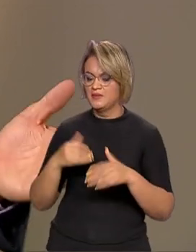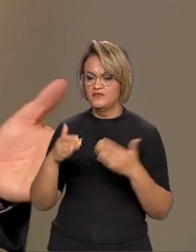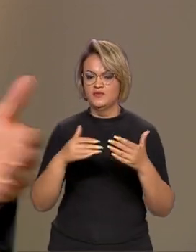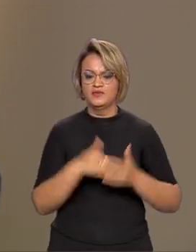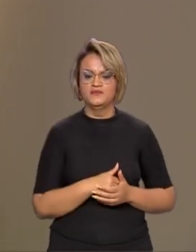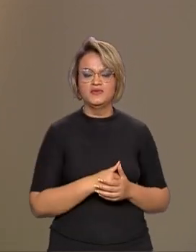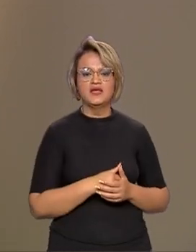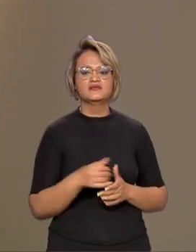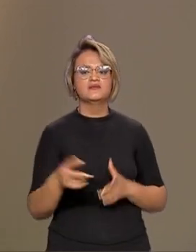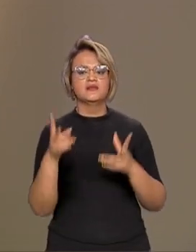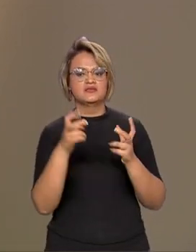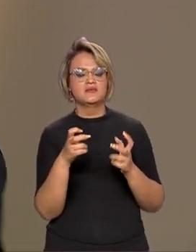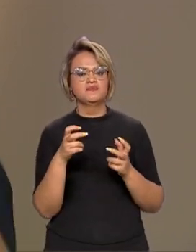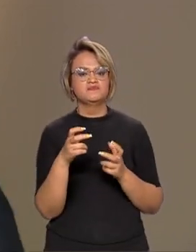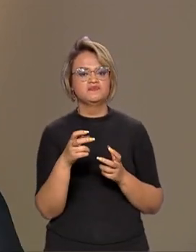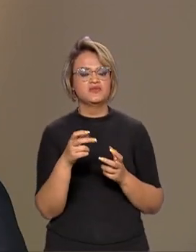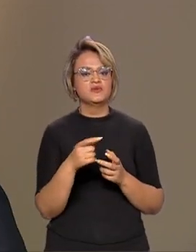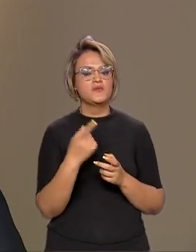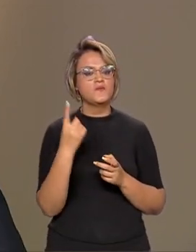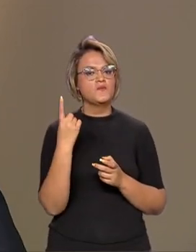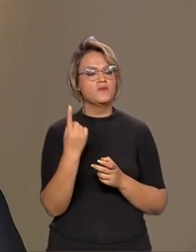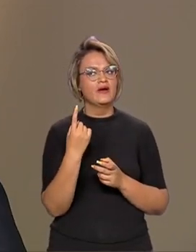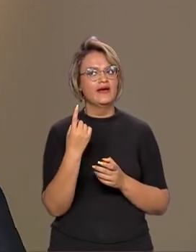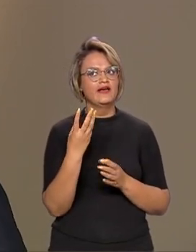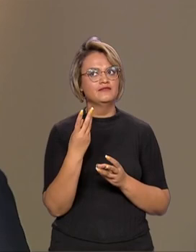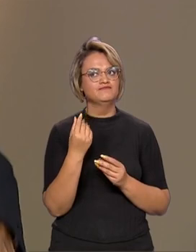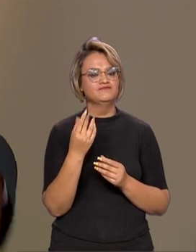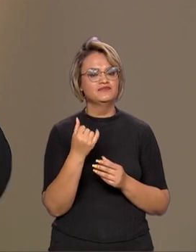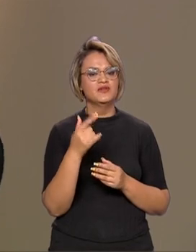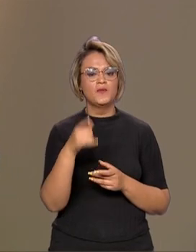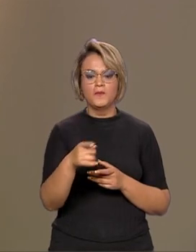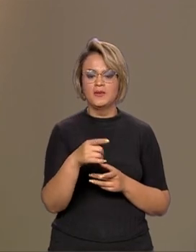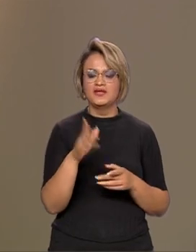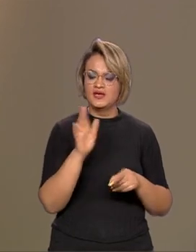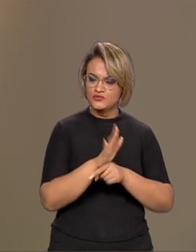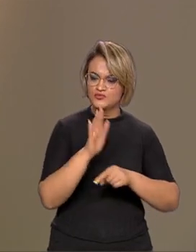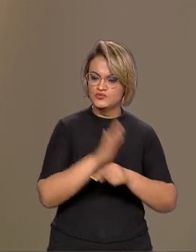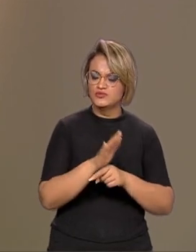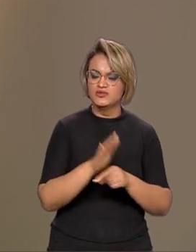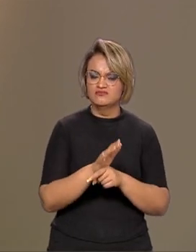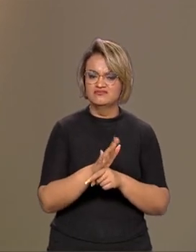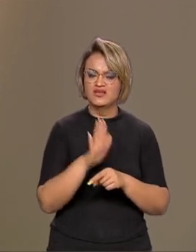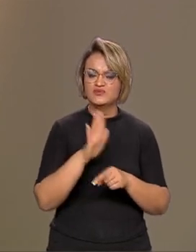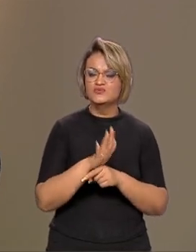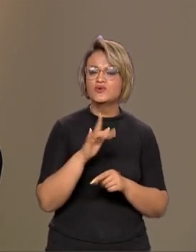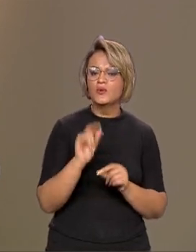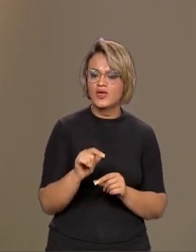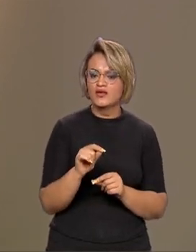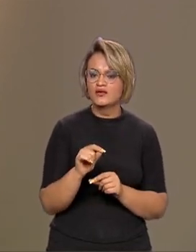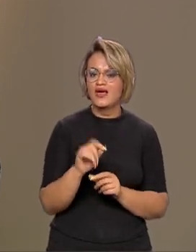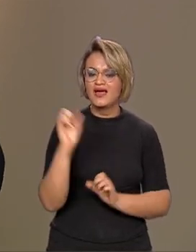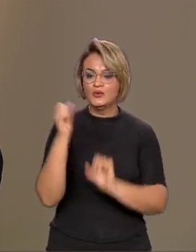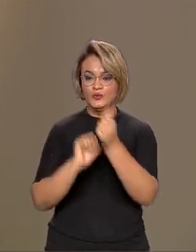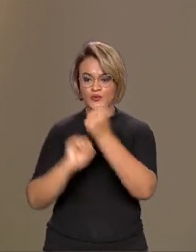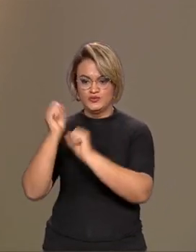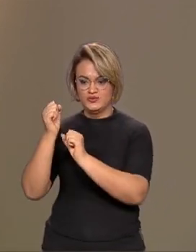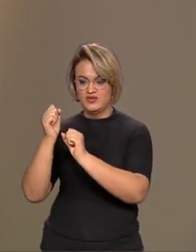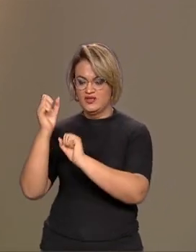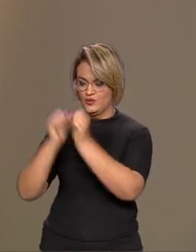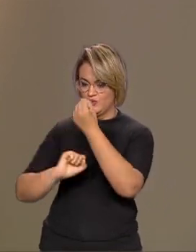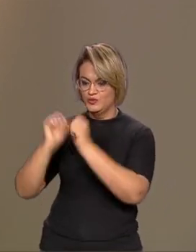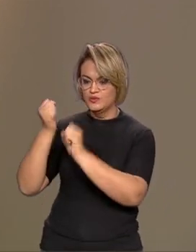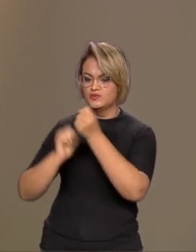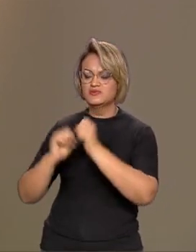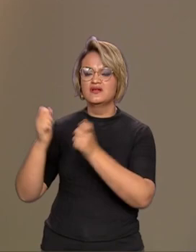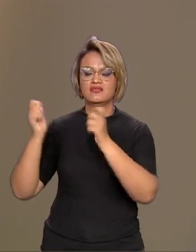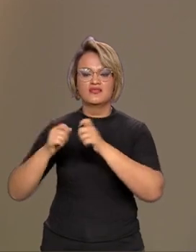observa, por exemplo, uma das funções, é abastecedor de linhas, ou seja, a indústria está preparada